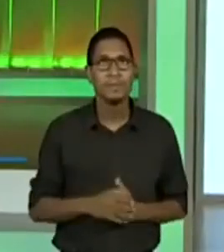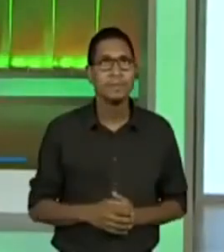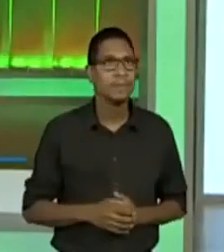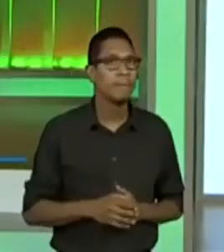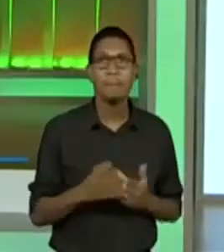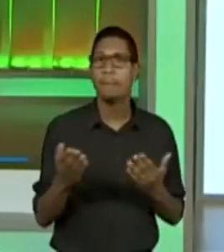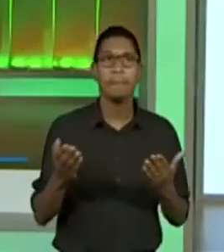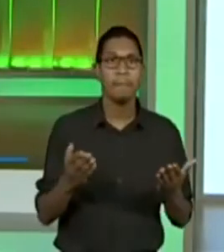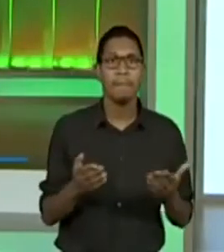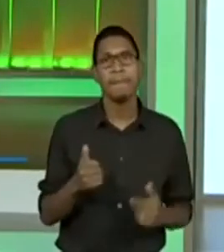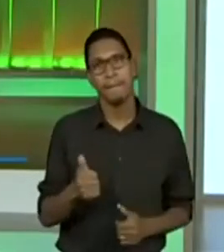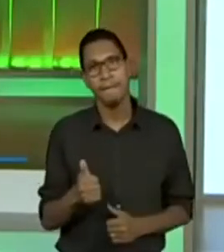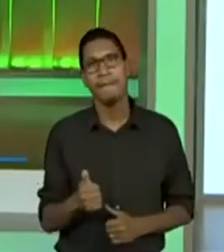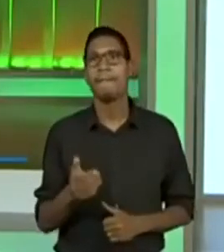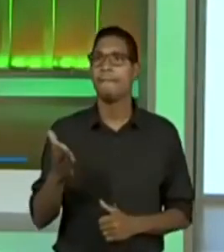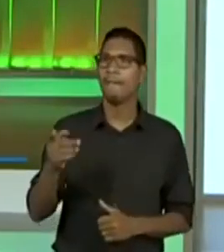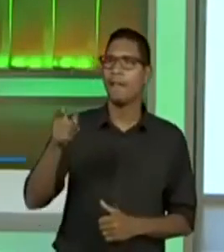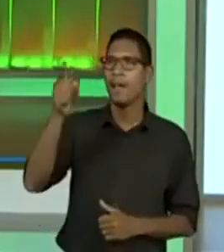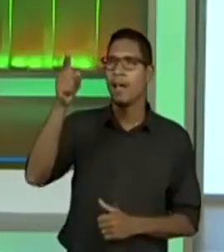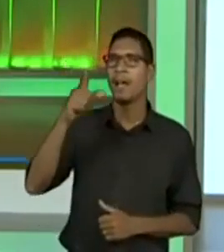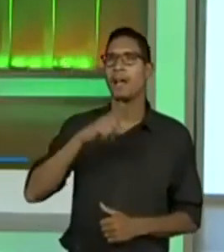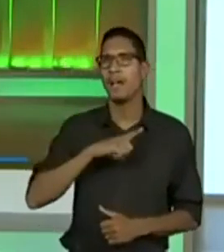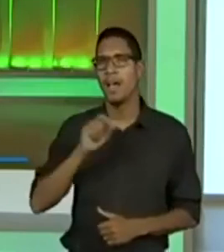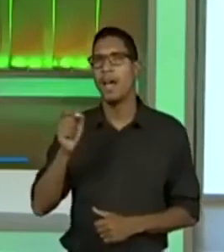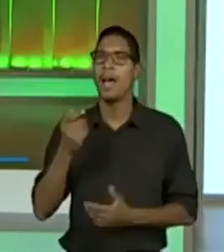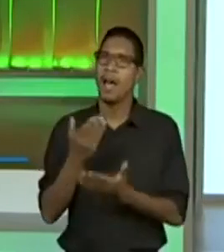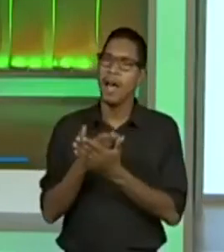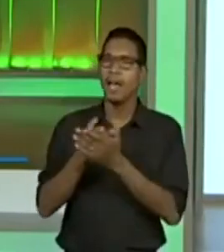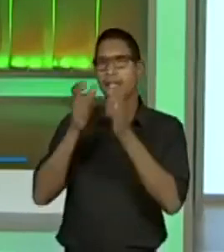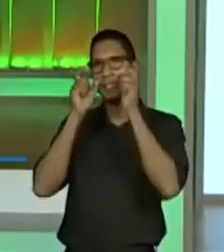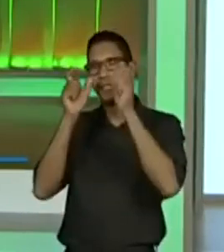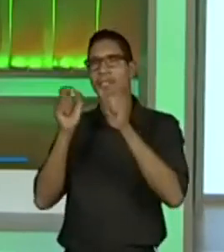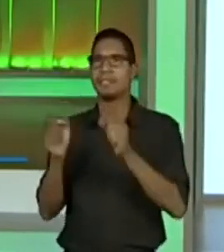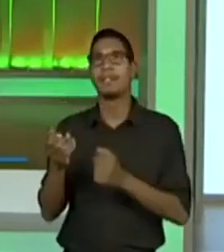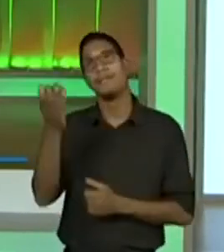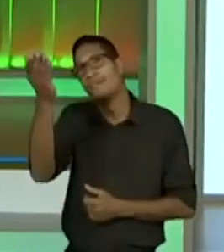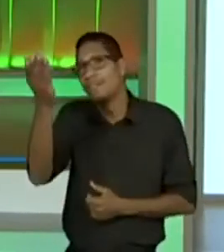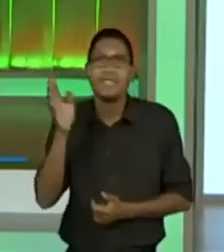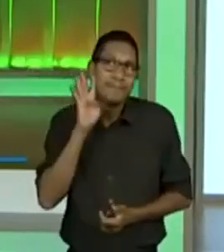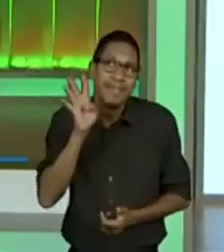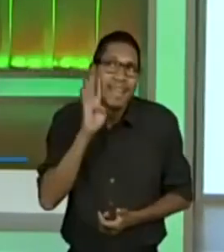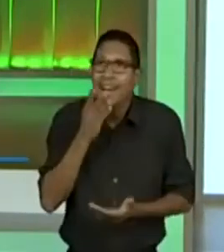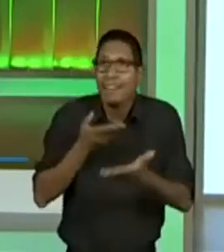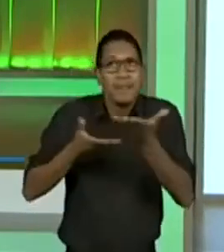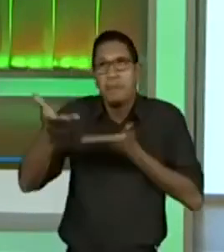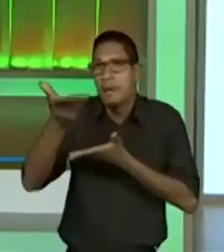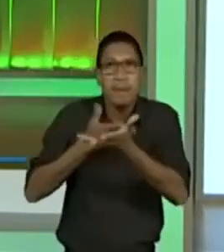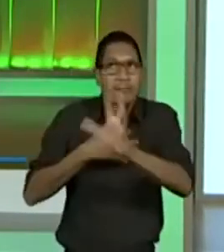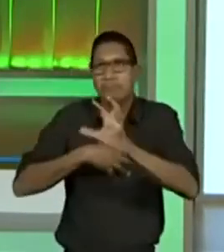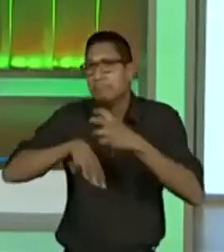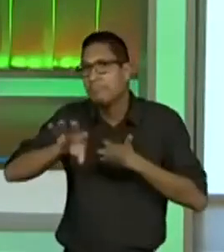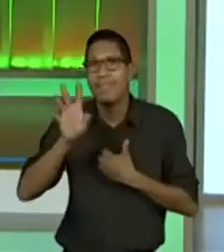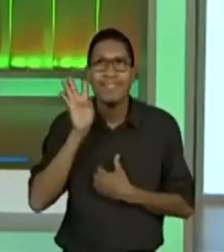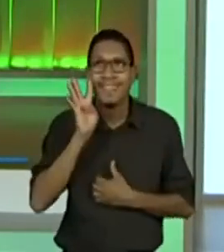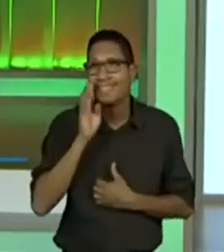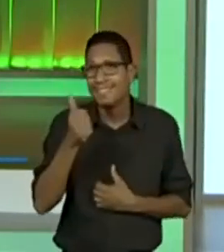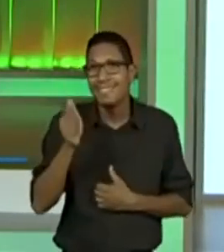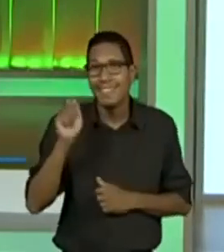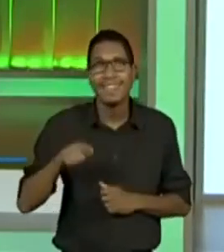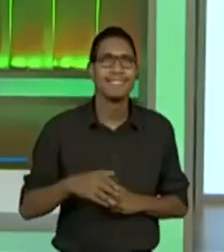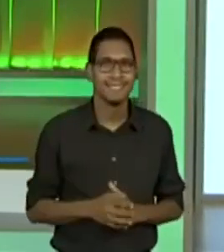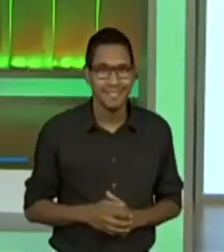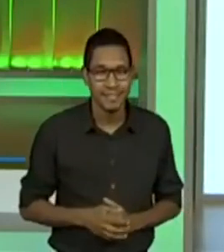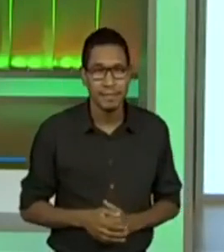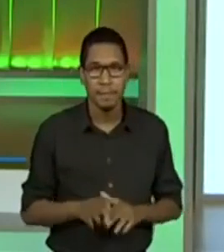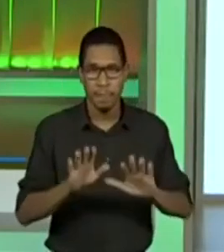Proemerson, obrigada, Proemerson, o pessoal flancal, tá interessante. Gente, é que vocês são interessantes, tá tudo certo. Olha só,